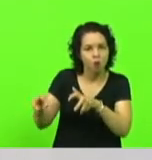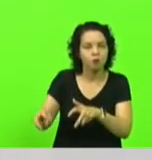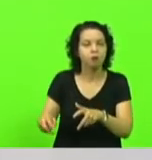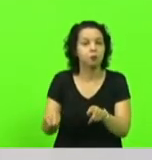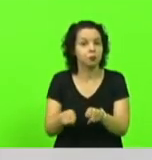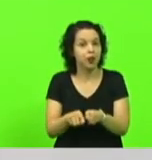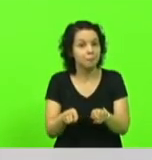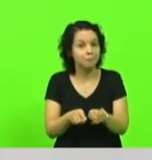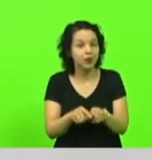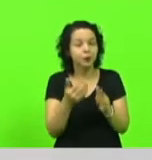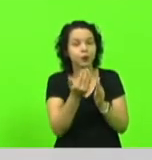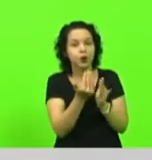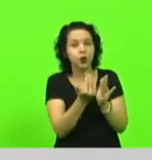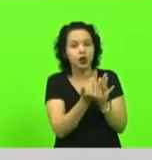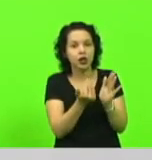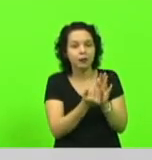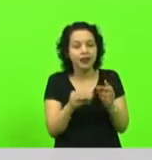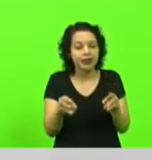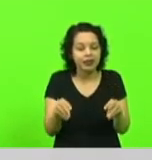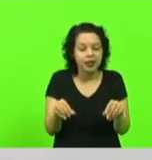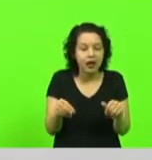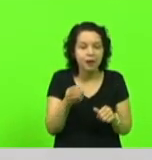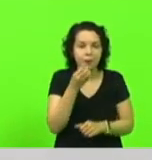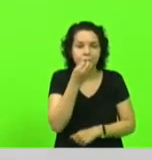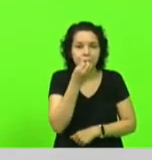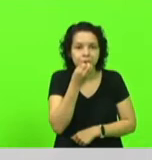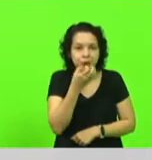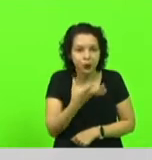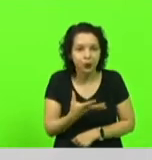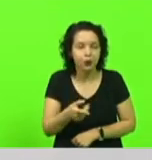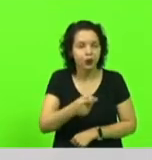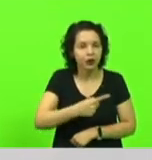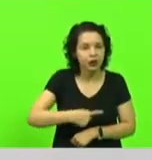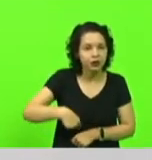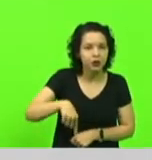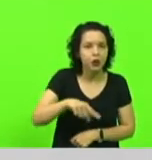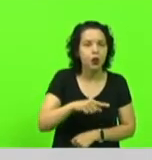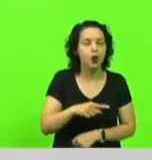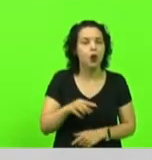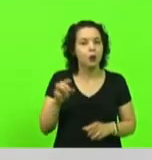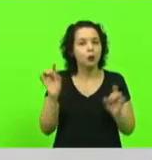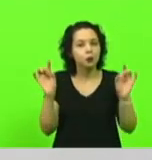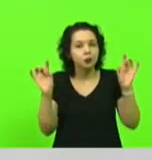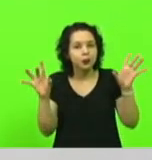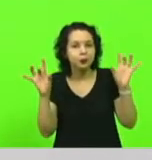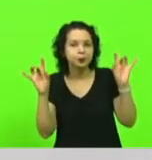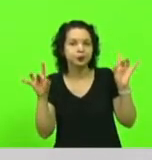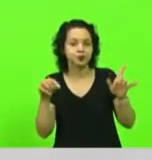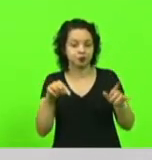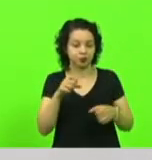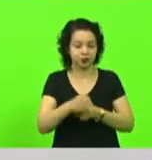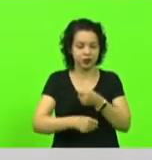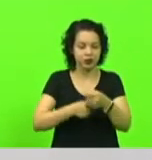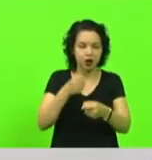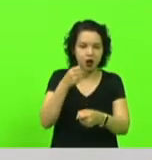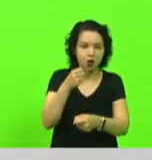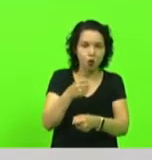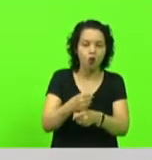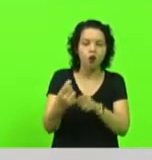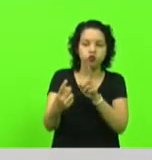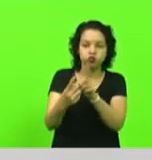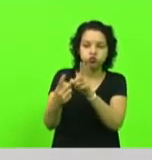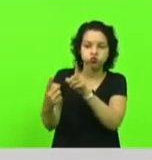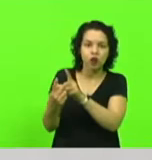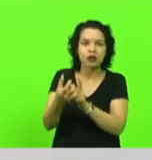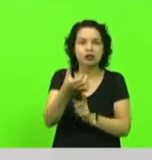Terra Boa, que nós tivemos a oportunidade de, nesse ano, atender 63.800